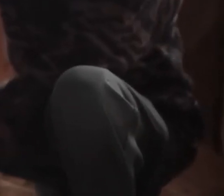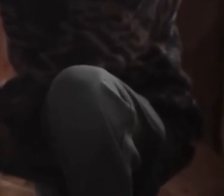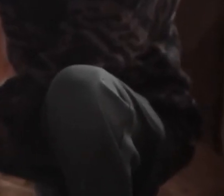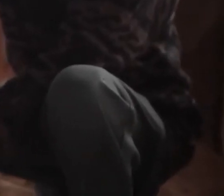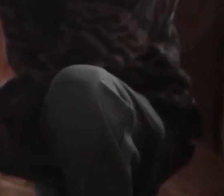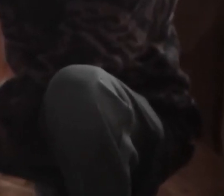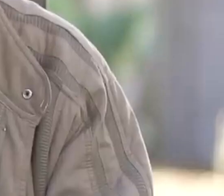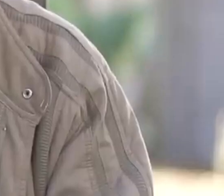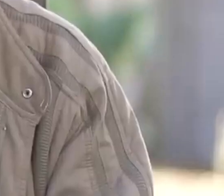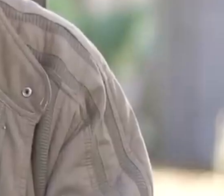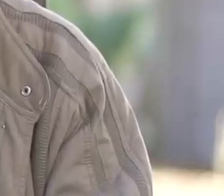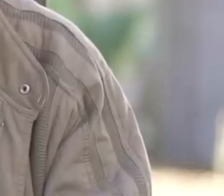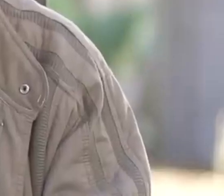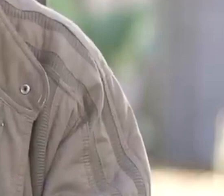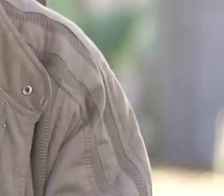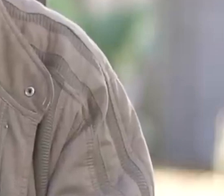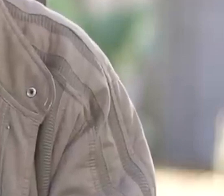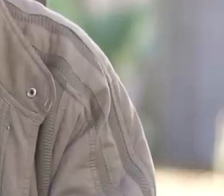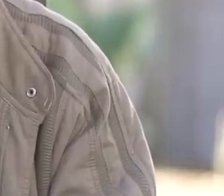retirando o leite da vaca.